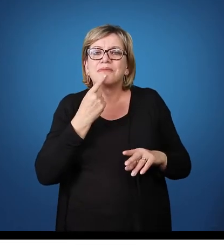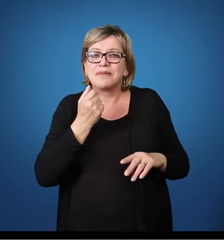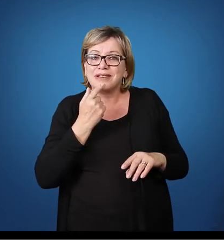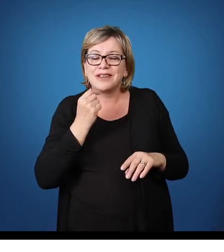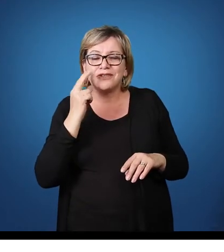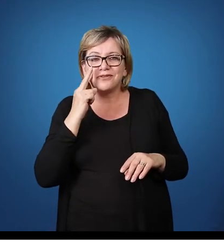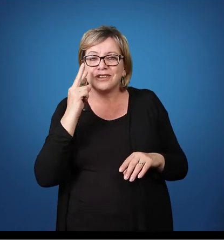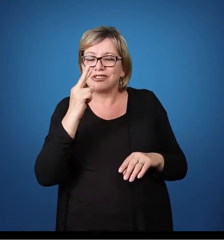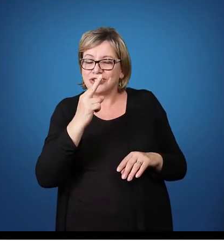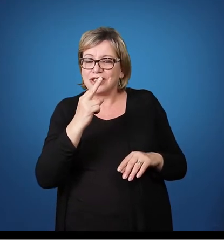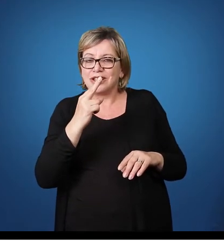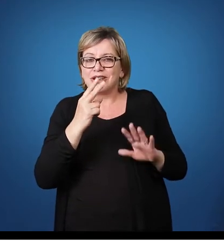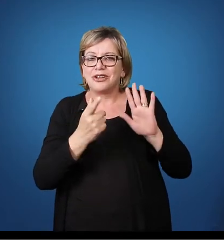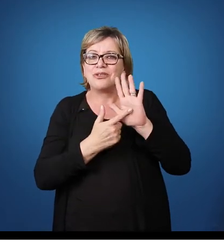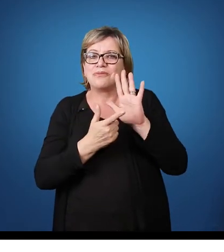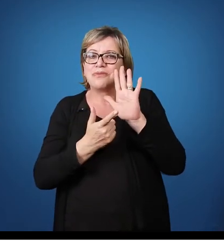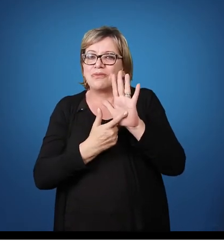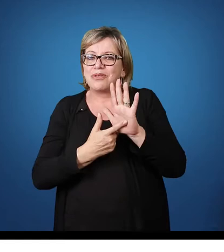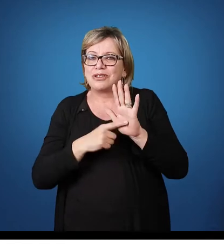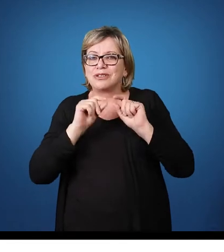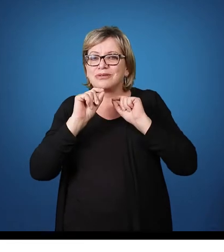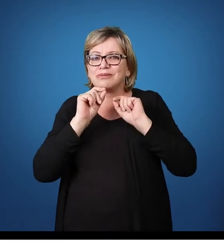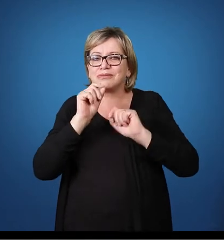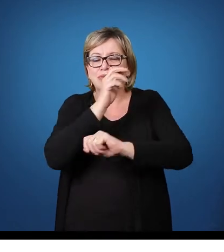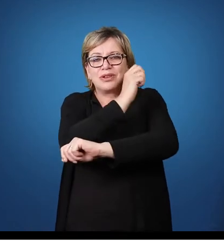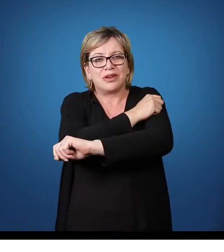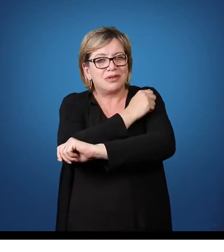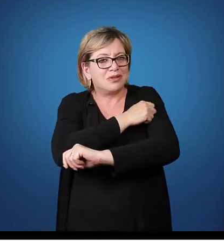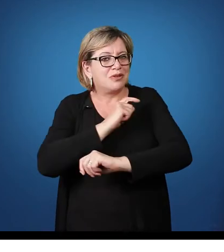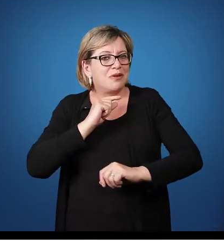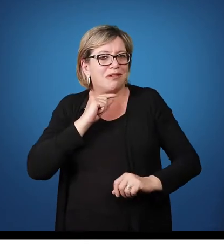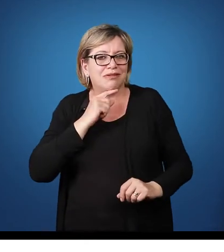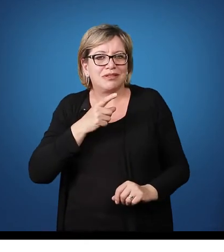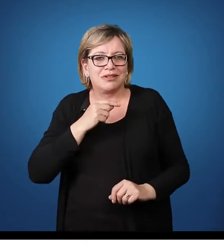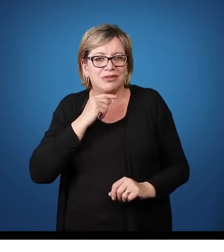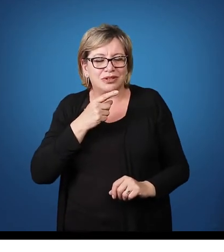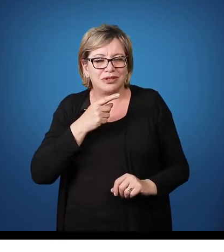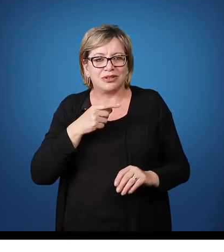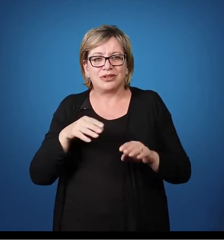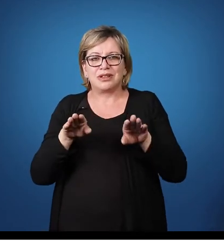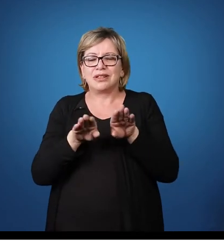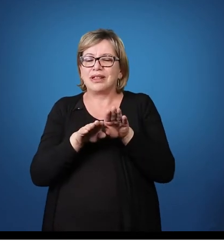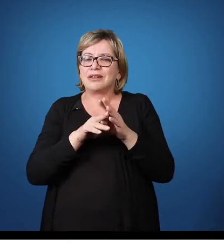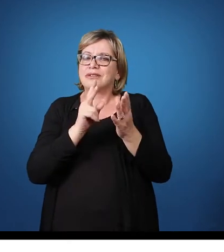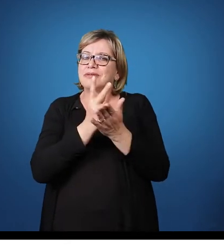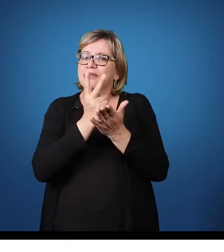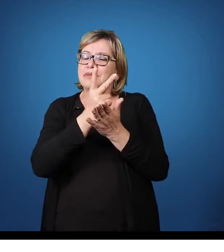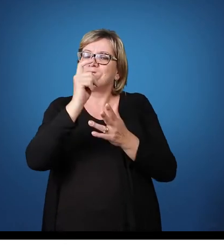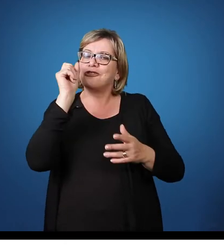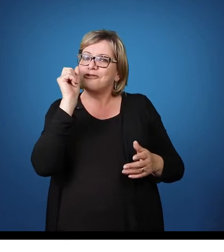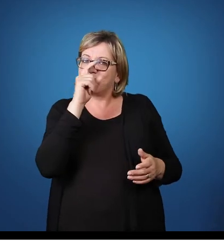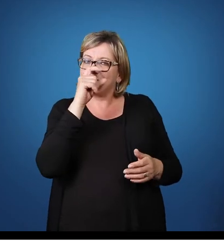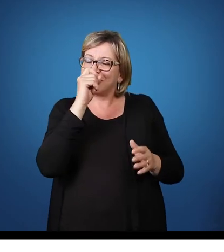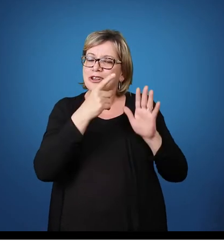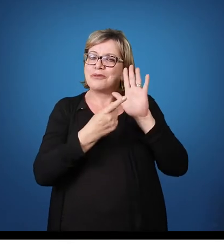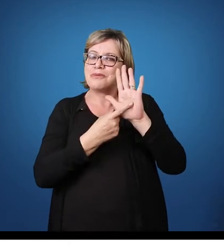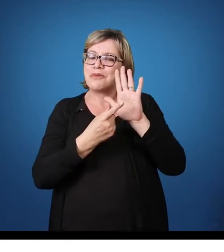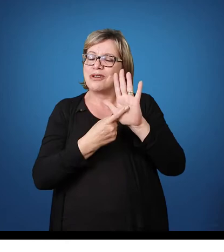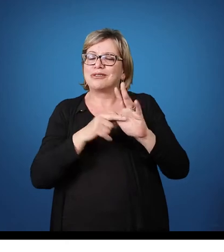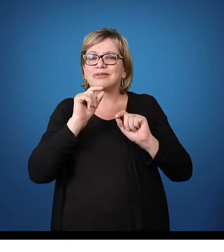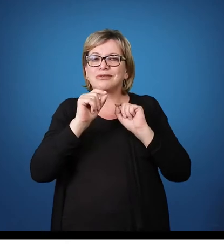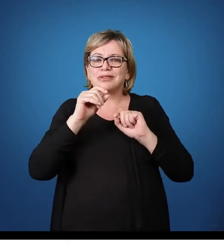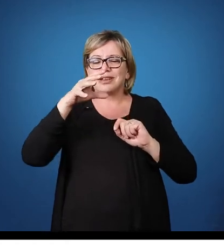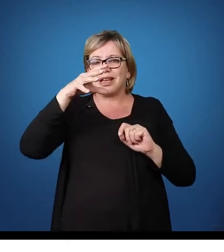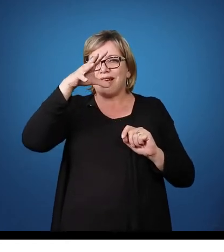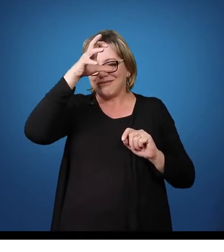mostra aquilo que o aluno ainda não atingiu e o verde sendo, então, o que o aluno já atingiu.